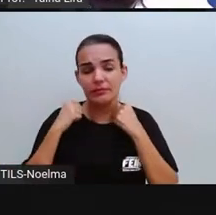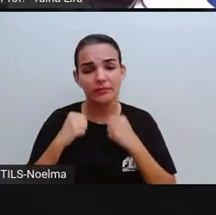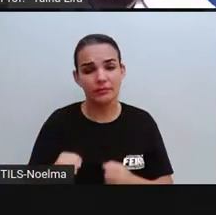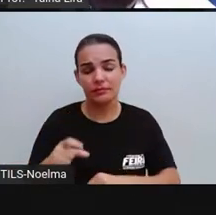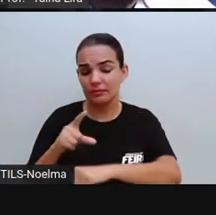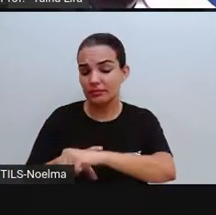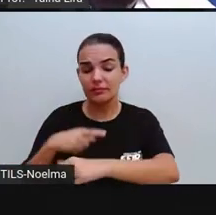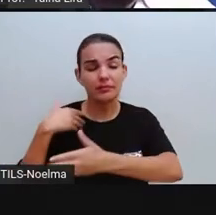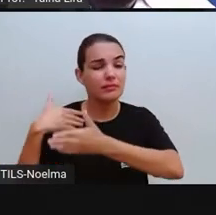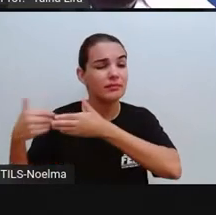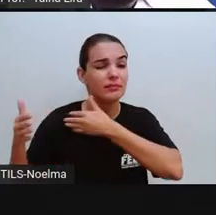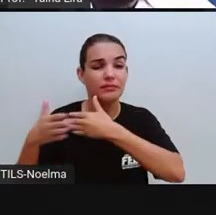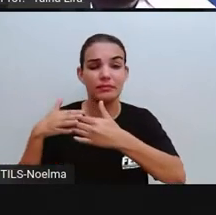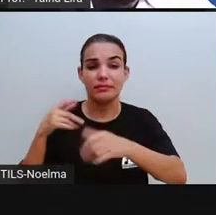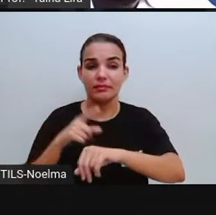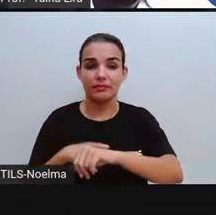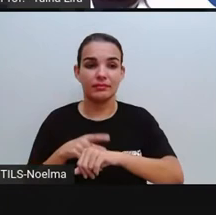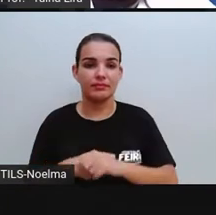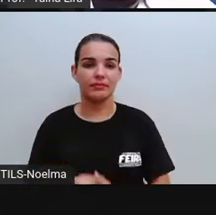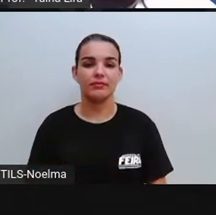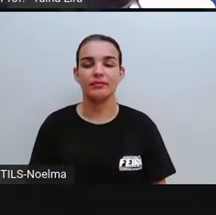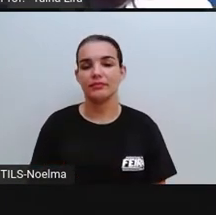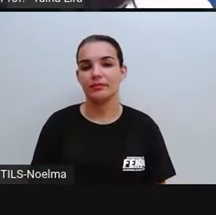qualquer horário.